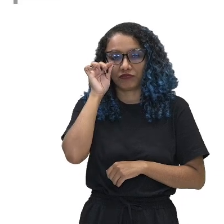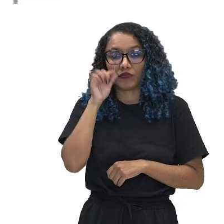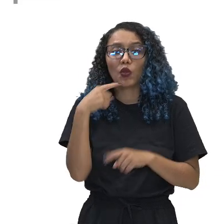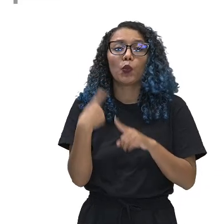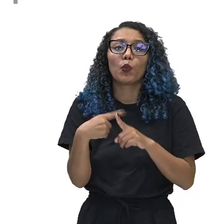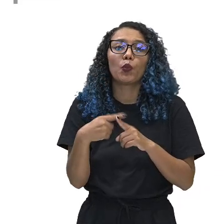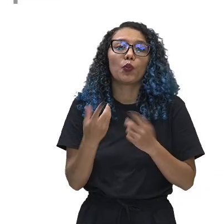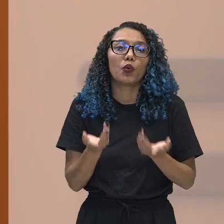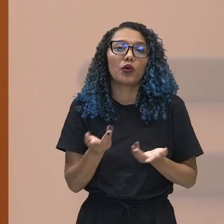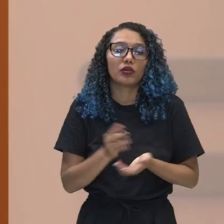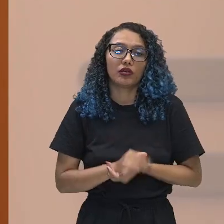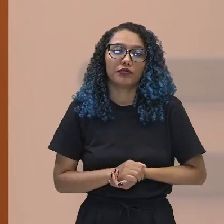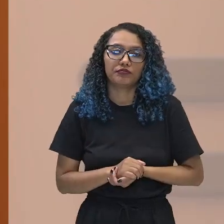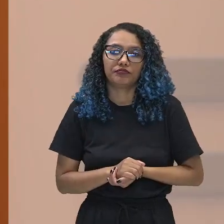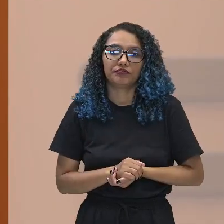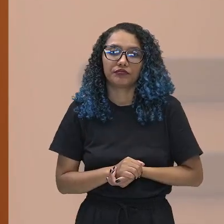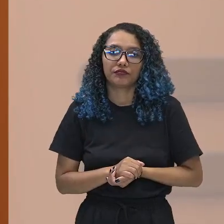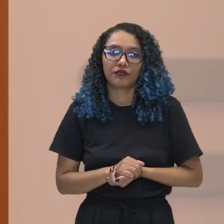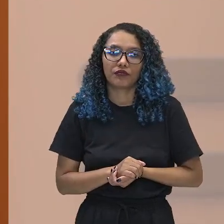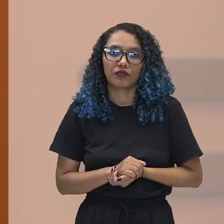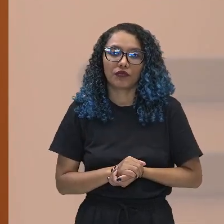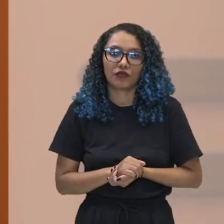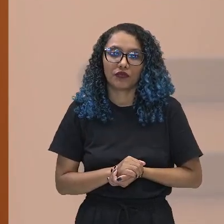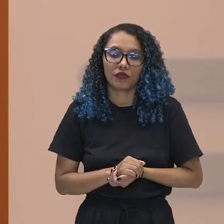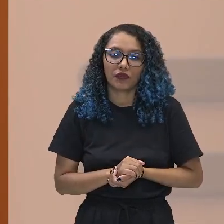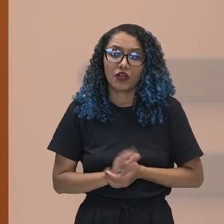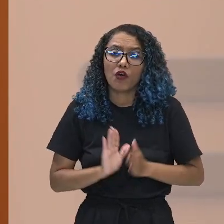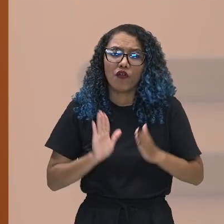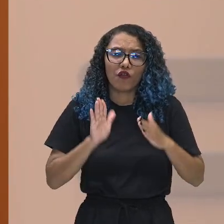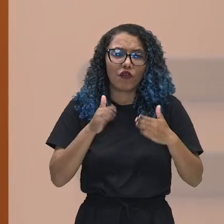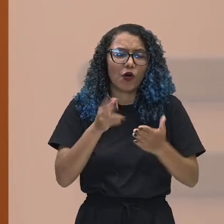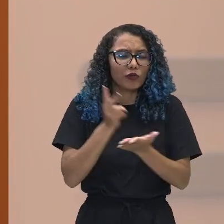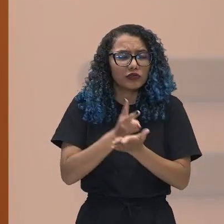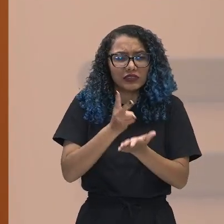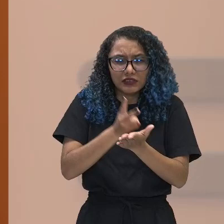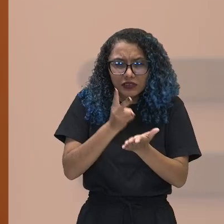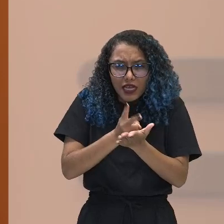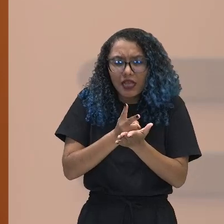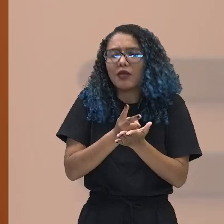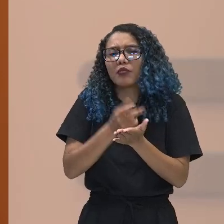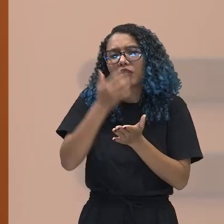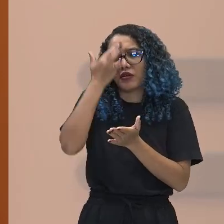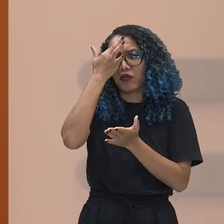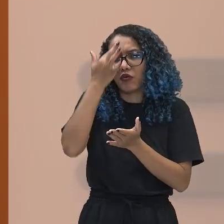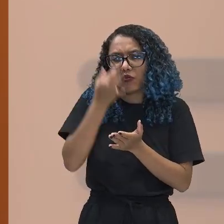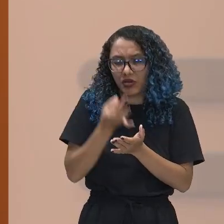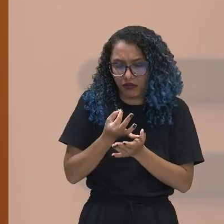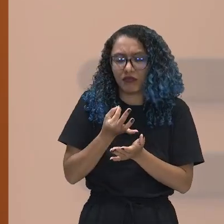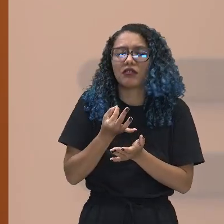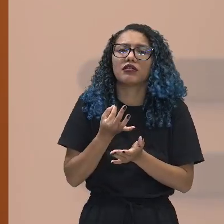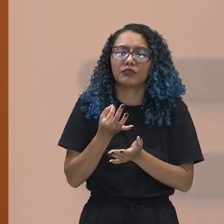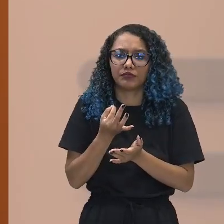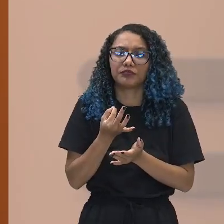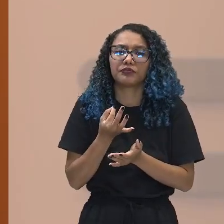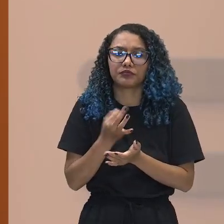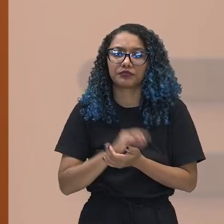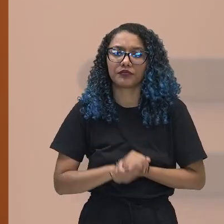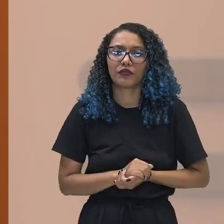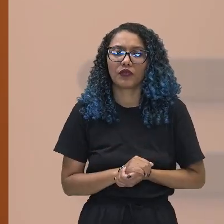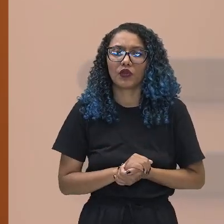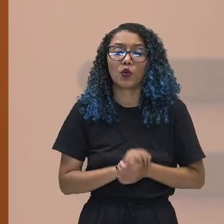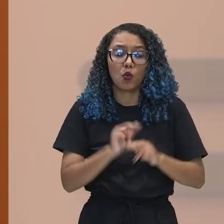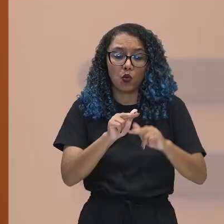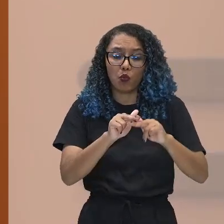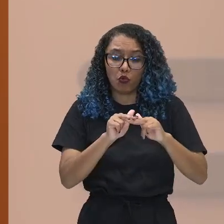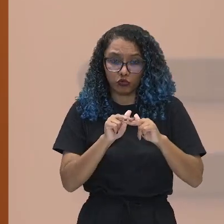está sempre em volta você compreender, buscar entender, compreender qual o motivo